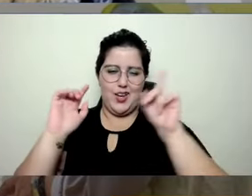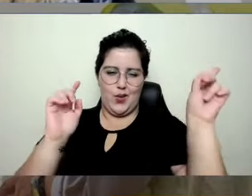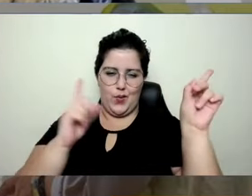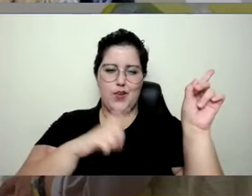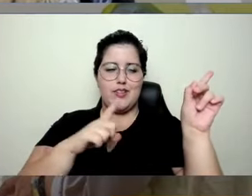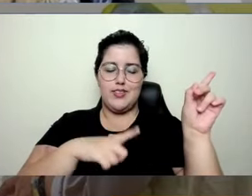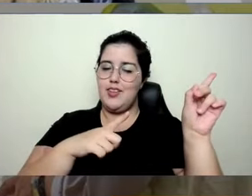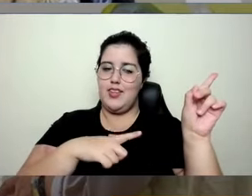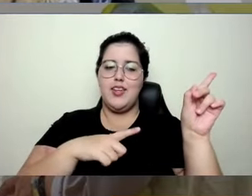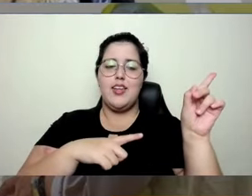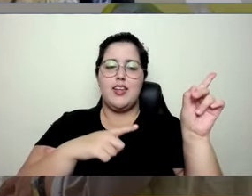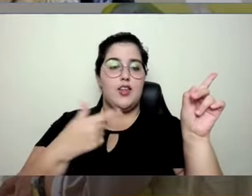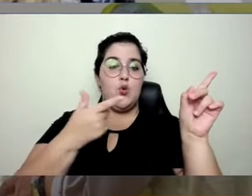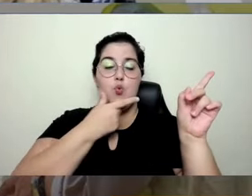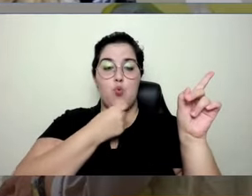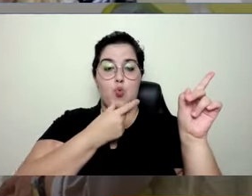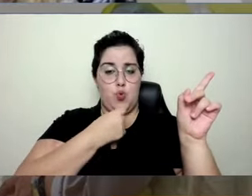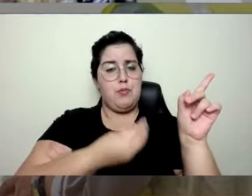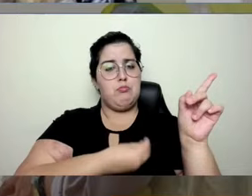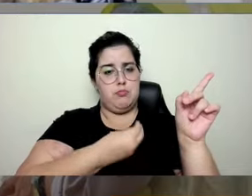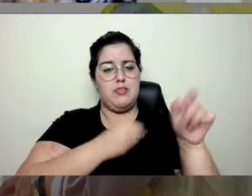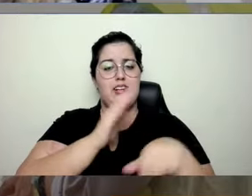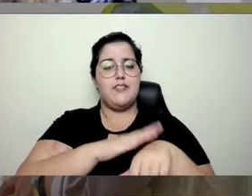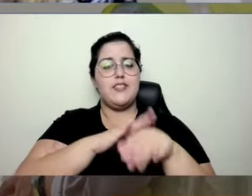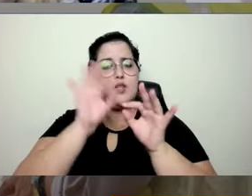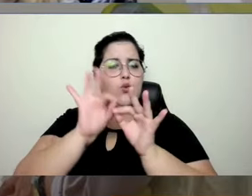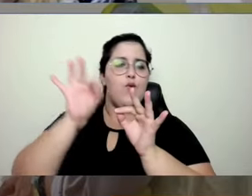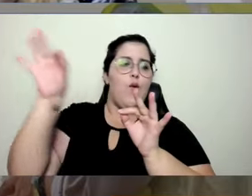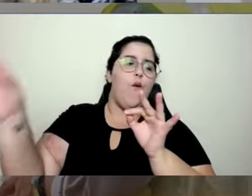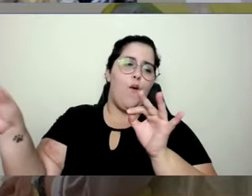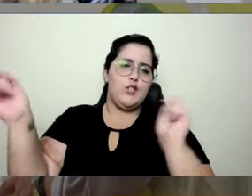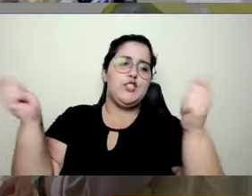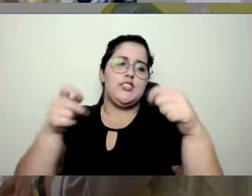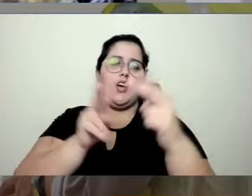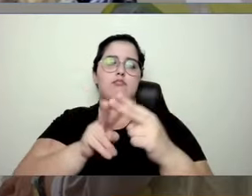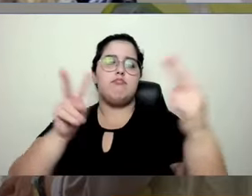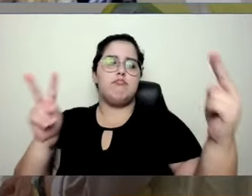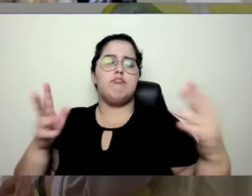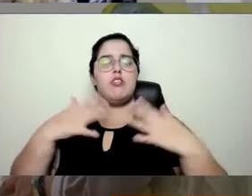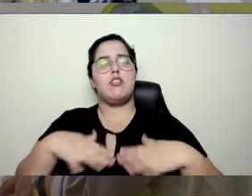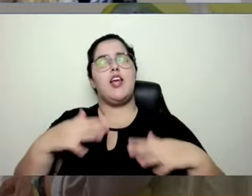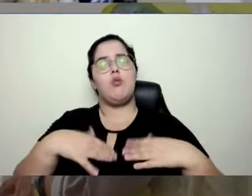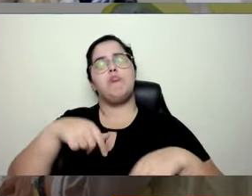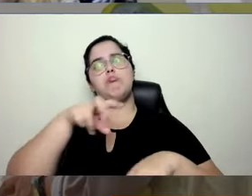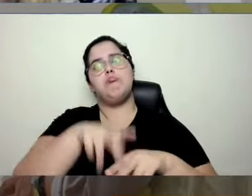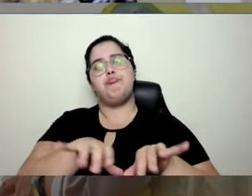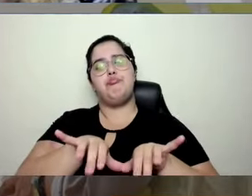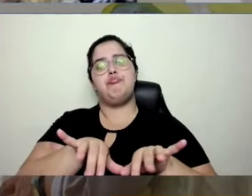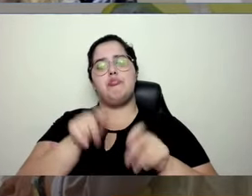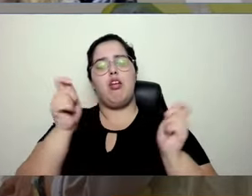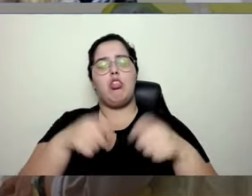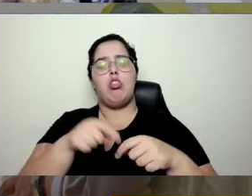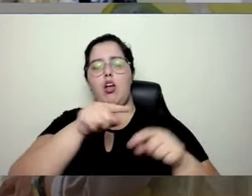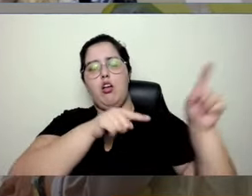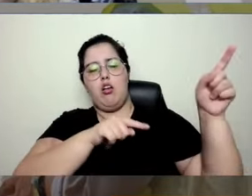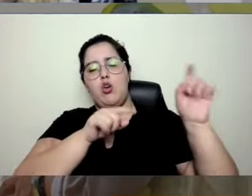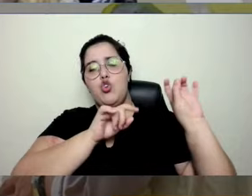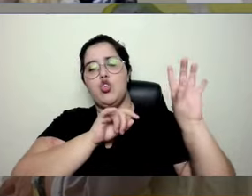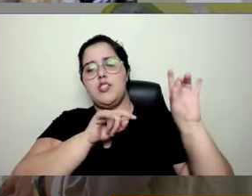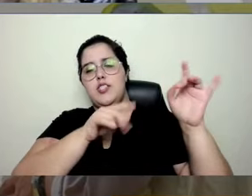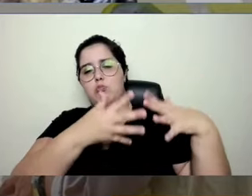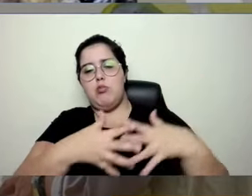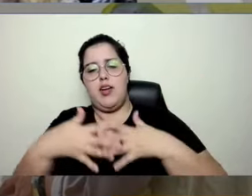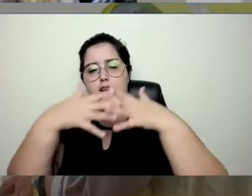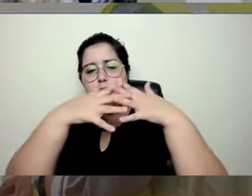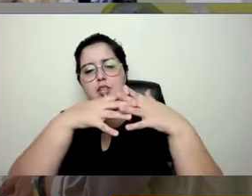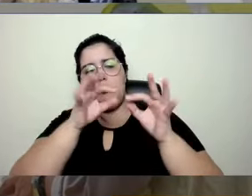motorista não deixou de existir, ele só está operando numa sala tranquila com ar-condicionado sem risco nenhum, o caminhão está trabalhando e ele está operando